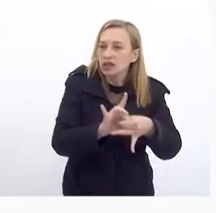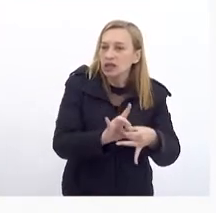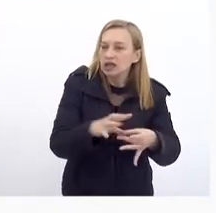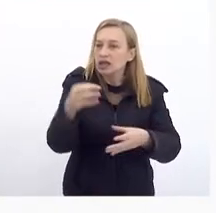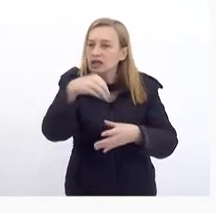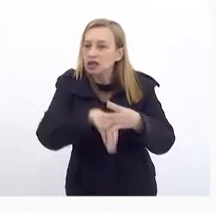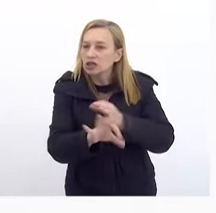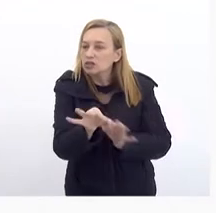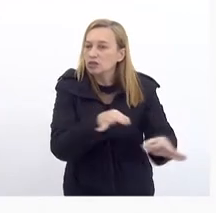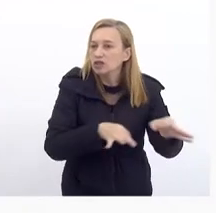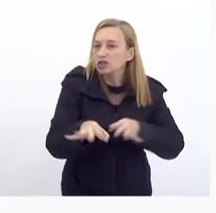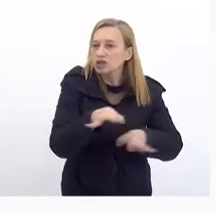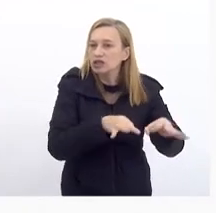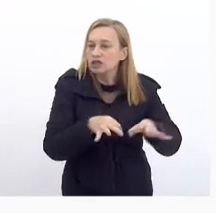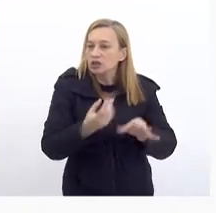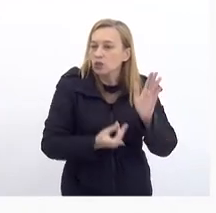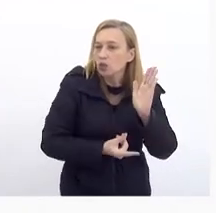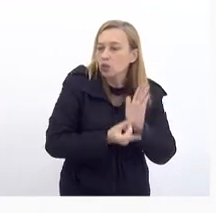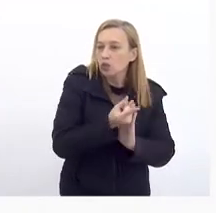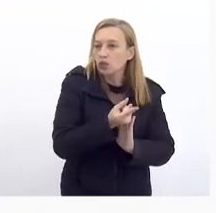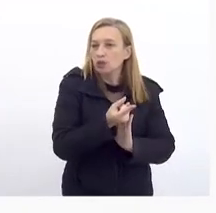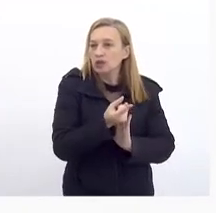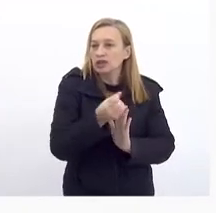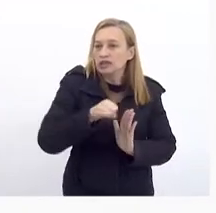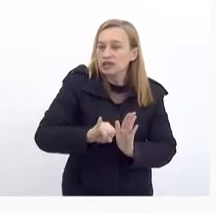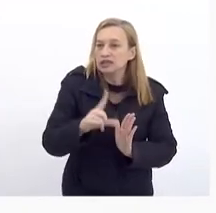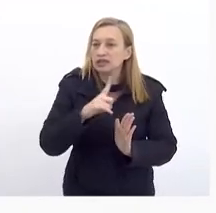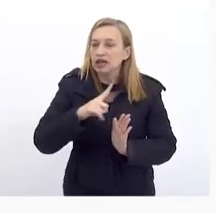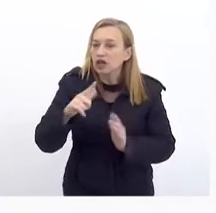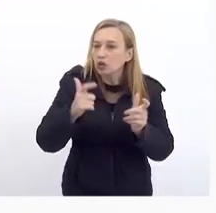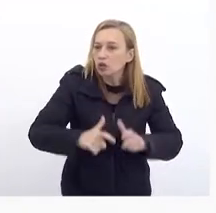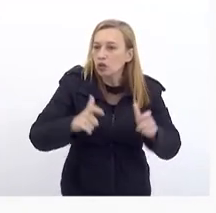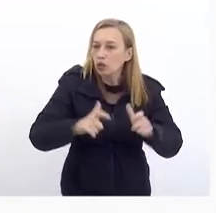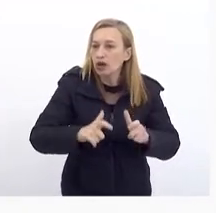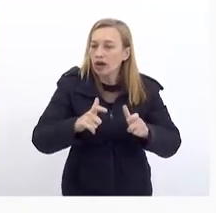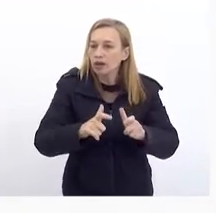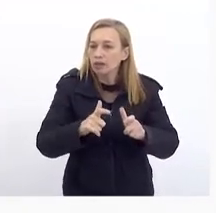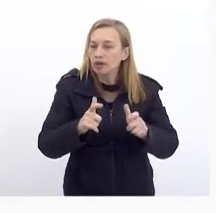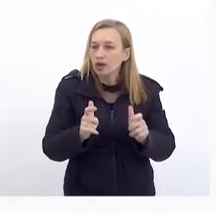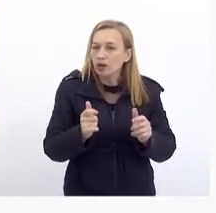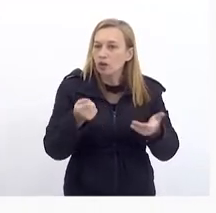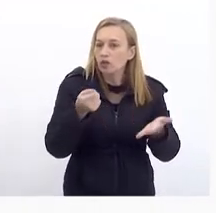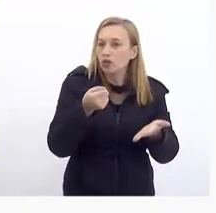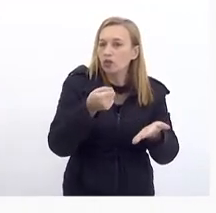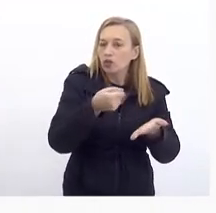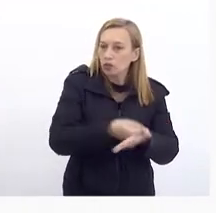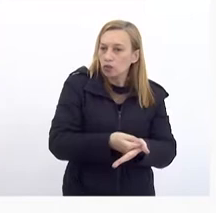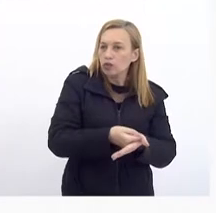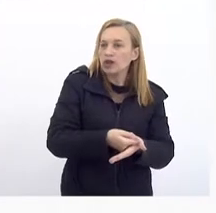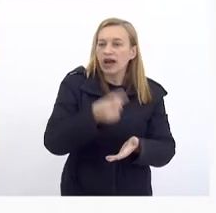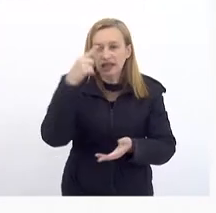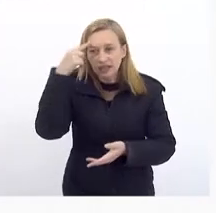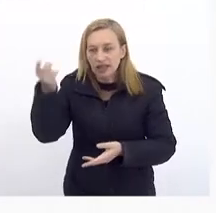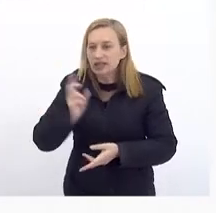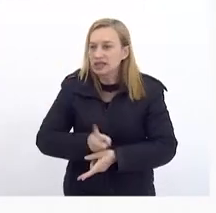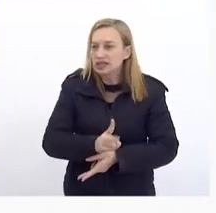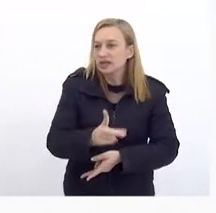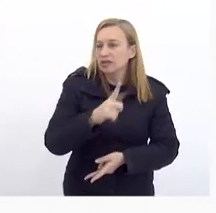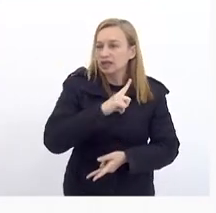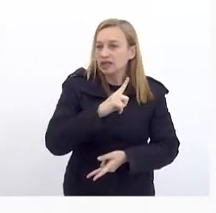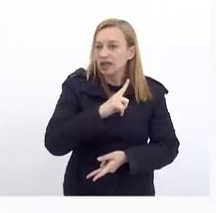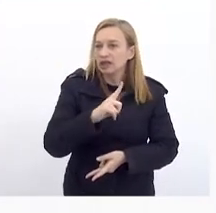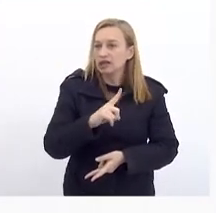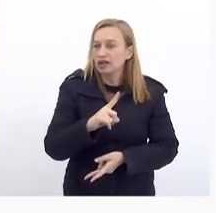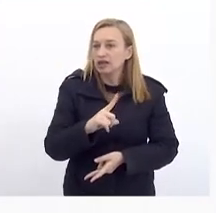planejamento Dentro da ação orçamentária Se há espaço Para executar A ideia é que sempre haja Aderência